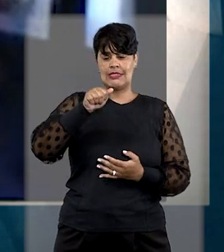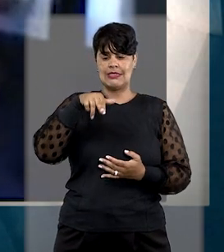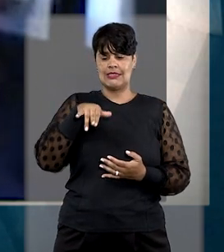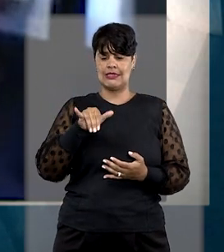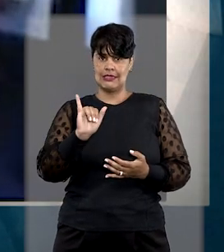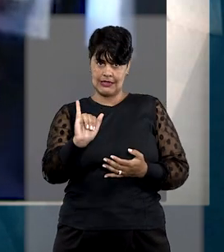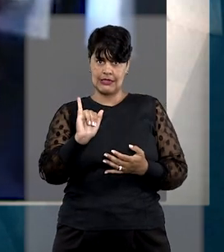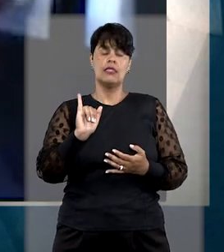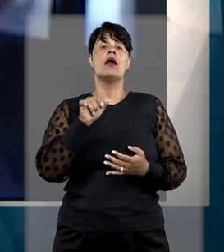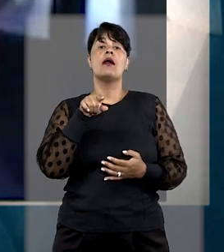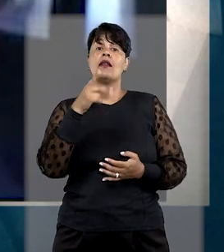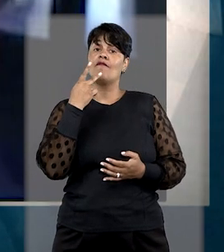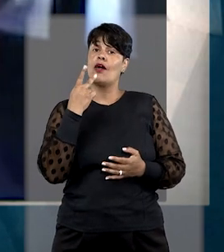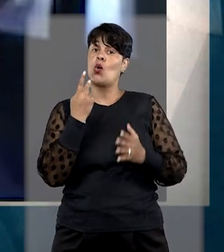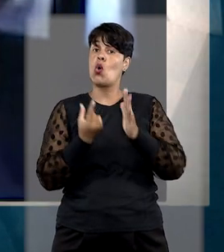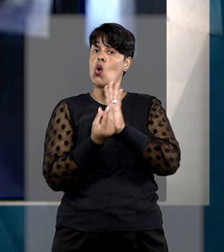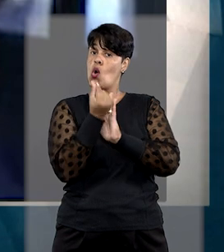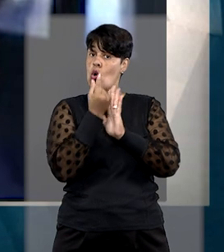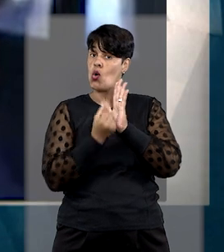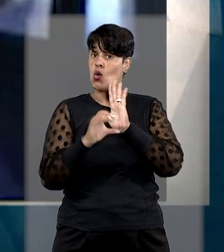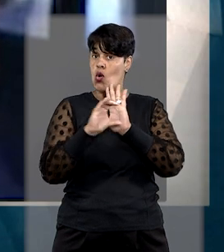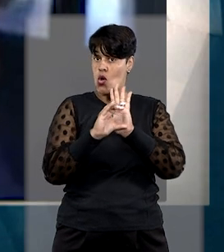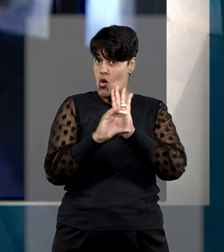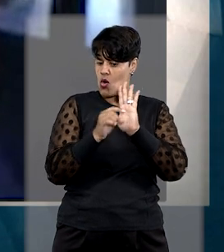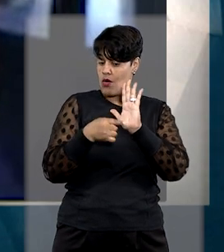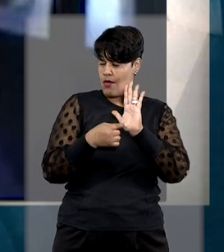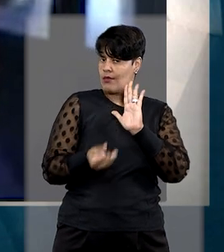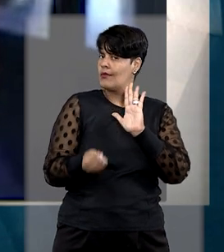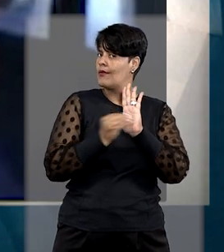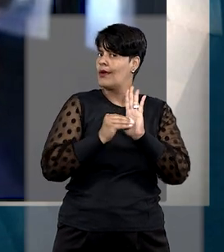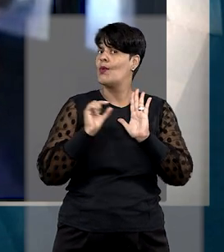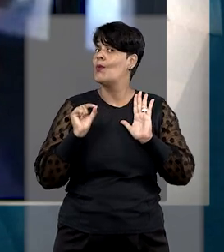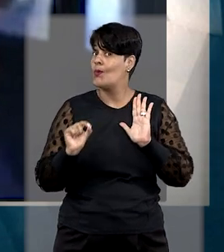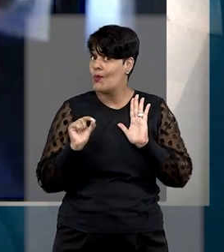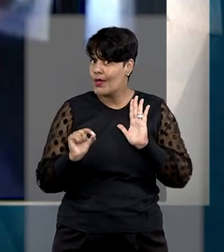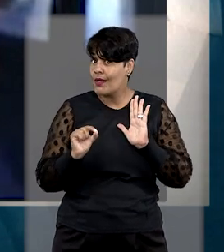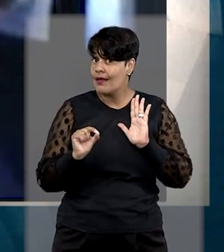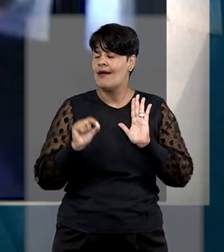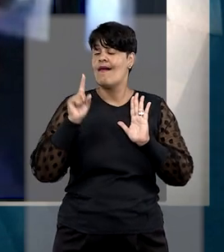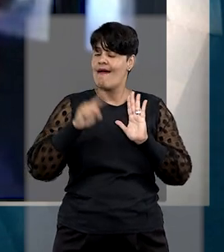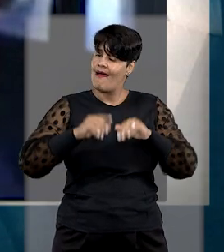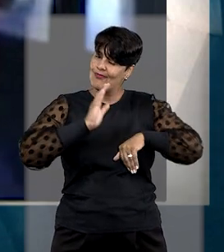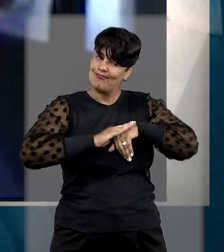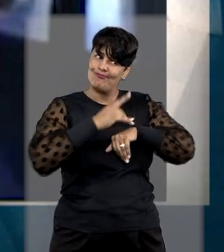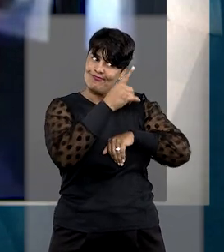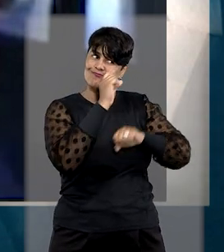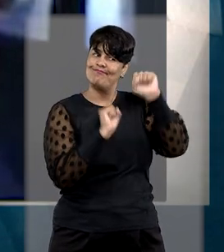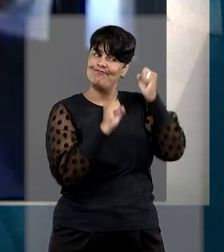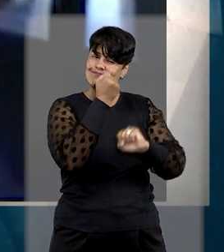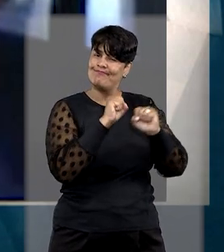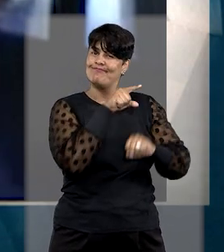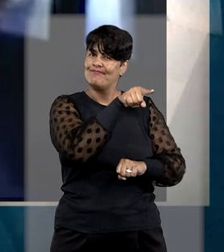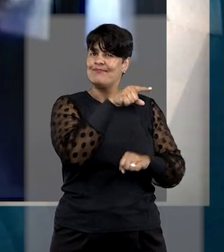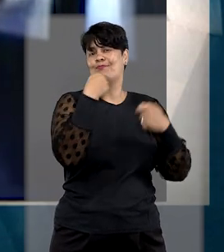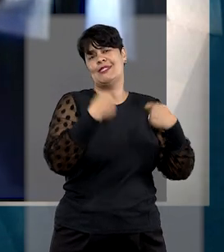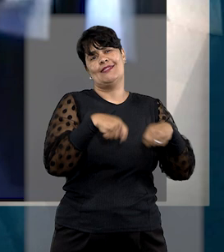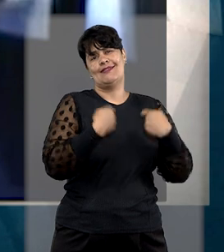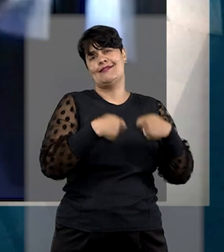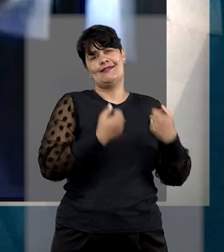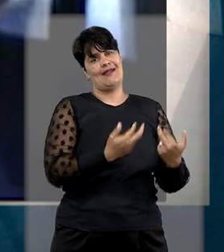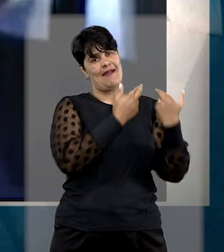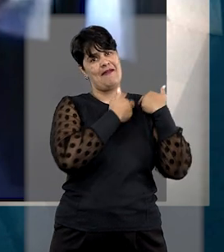ressaltou que o Código de Defesa do Consumidor define que o fornecedor responde, independentemente de culpa,